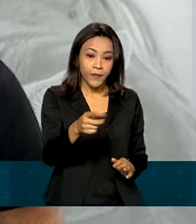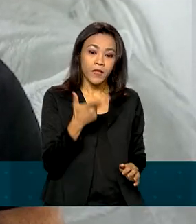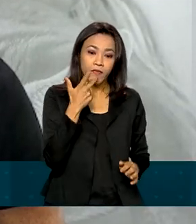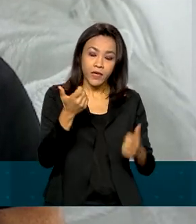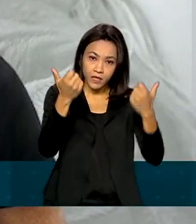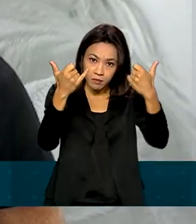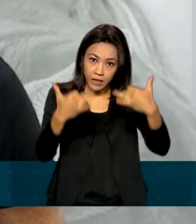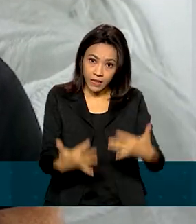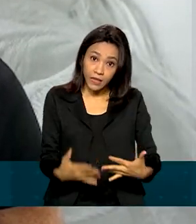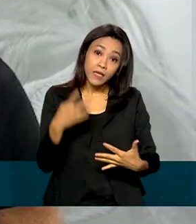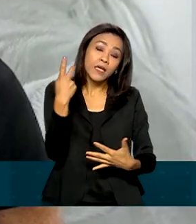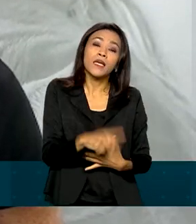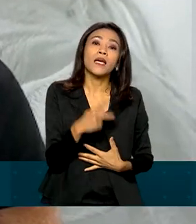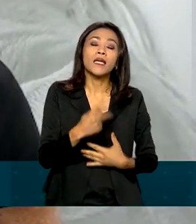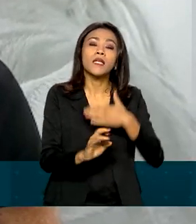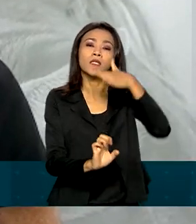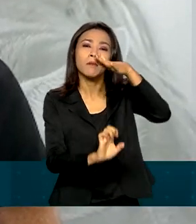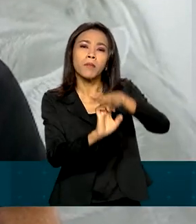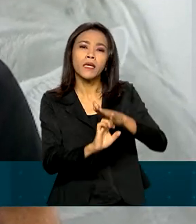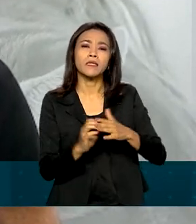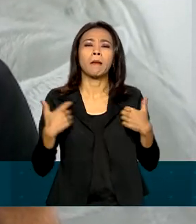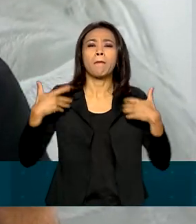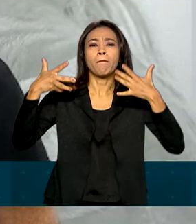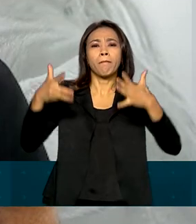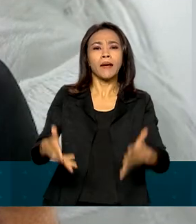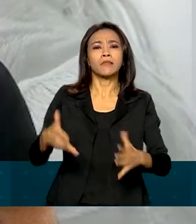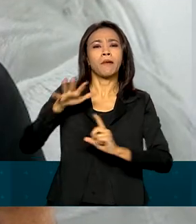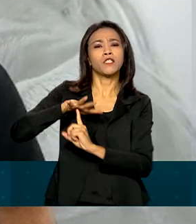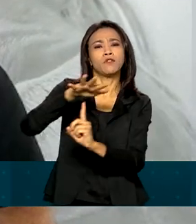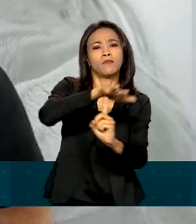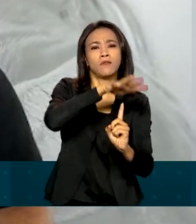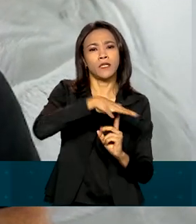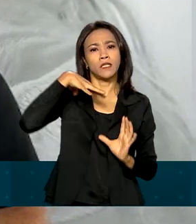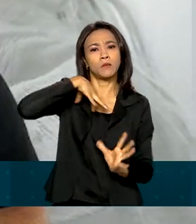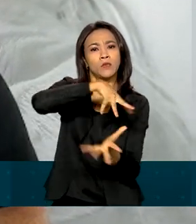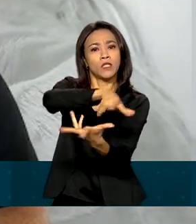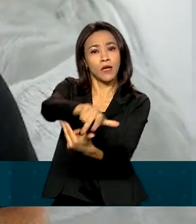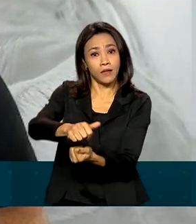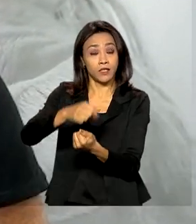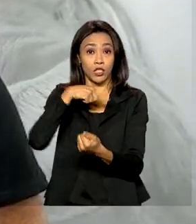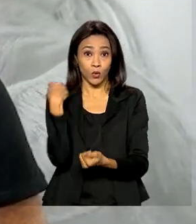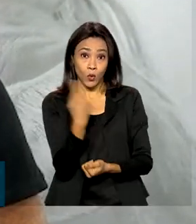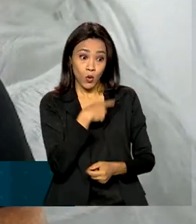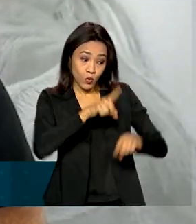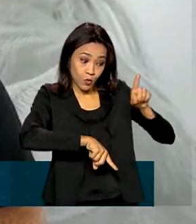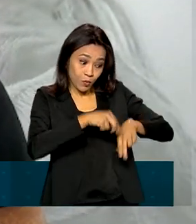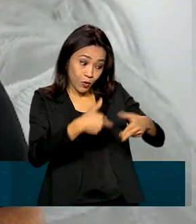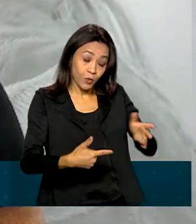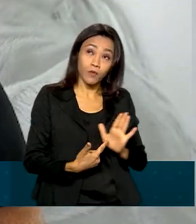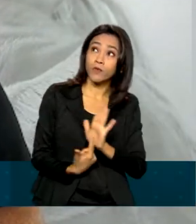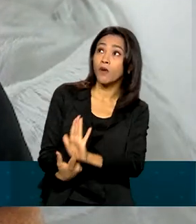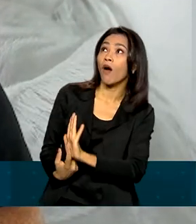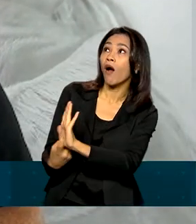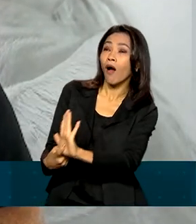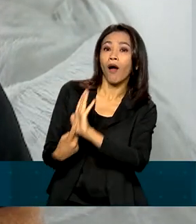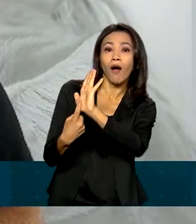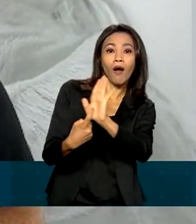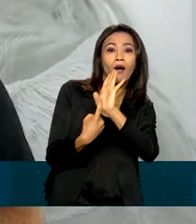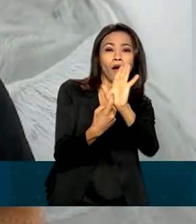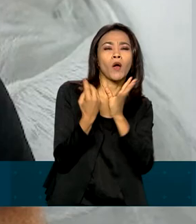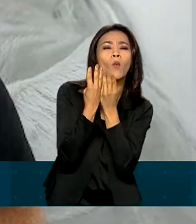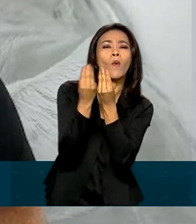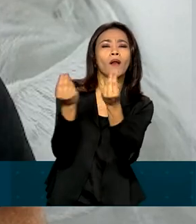empresa. Participar de feiras internacionais fez com que nosso produto ganhasse qualidade e produtividade para